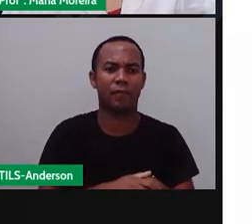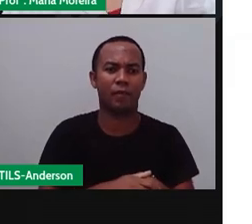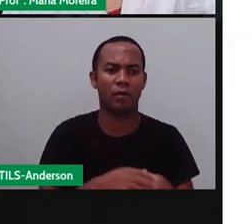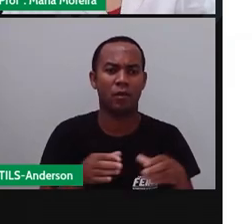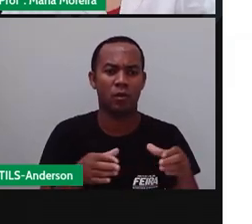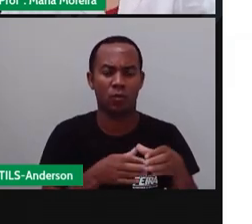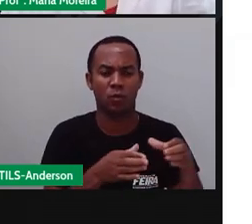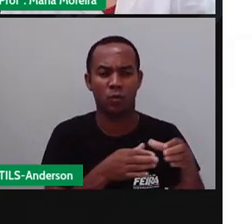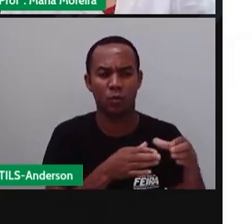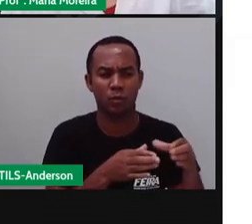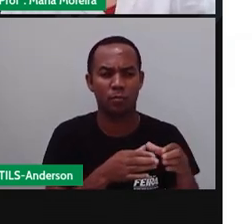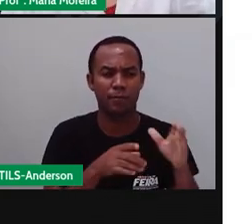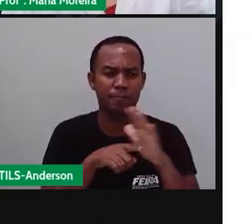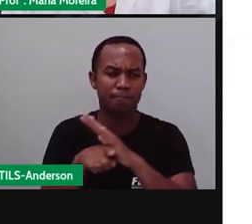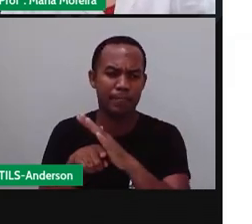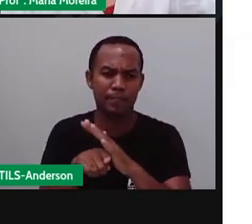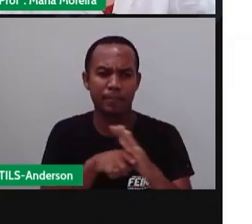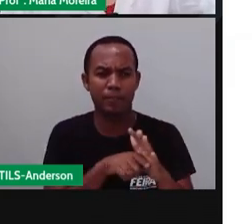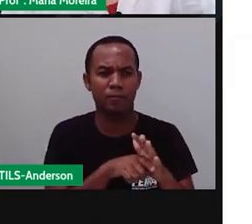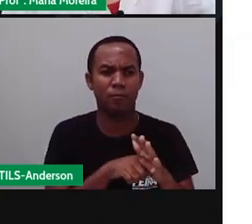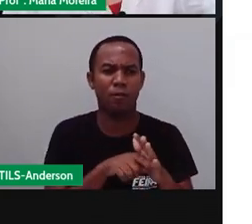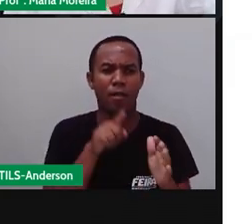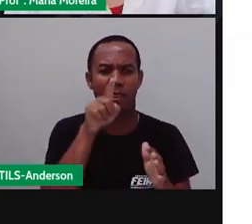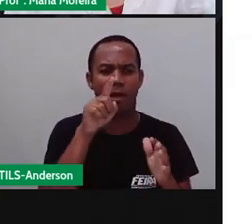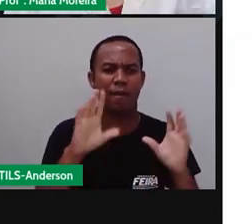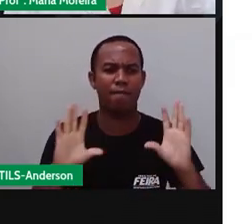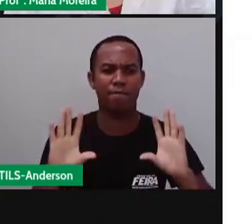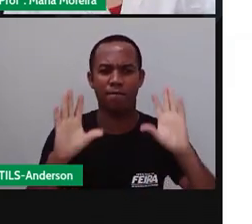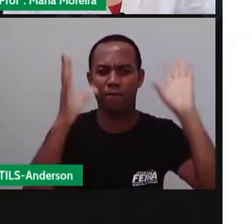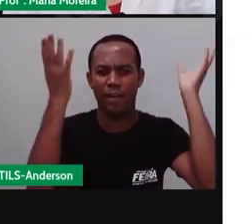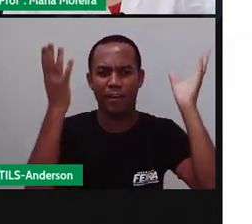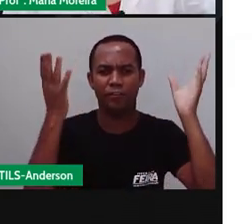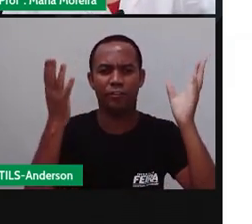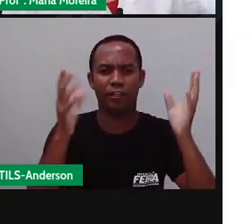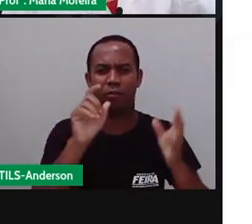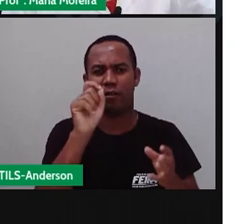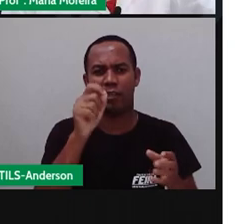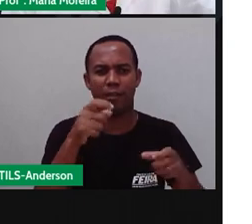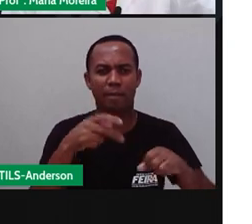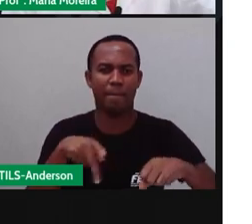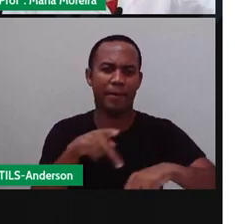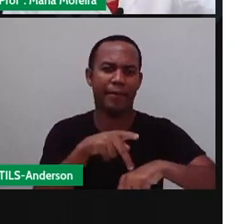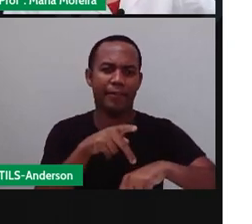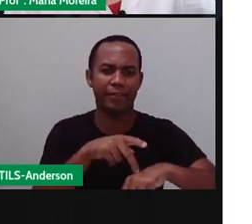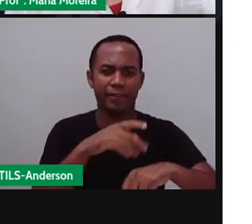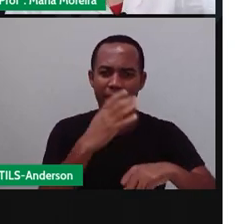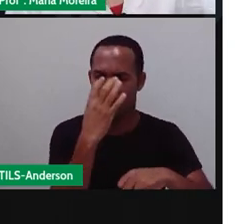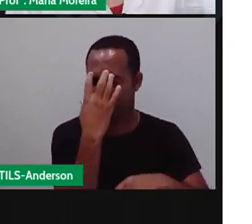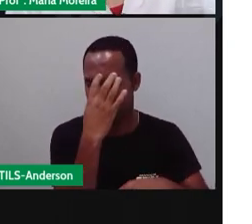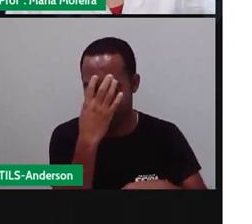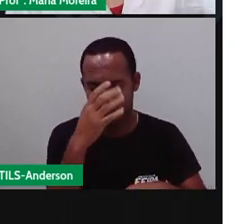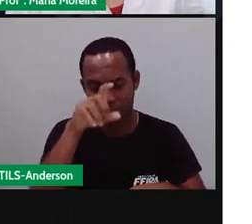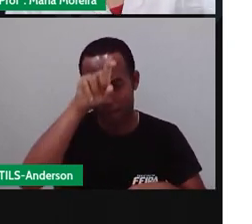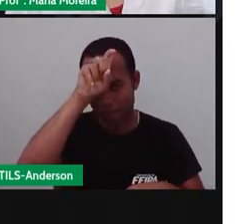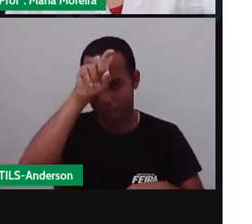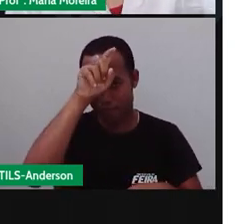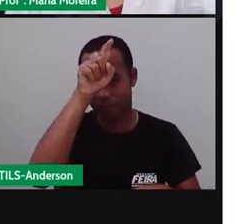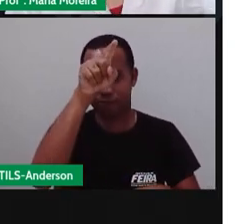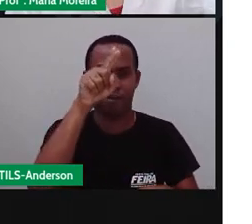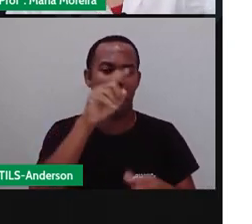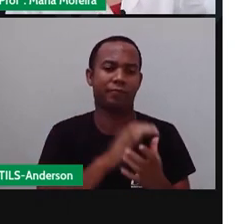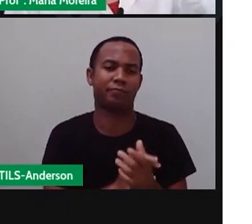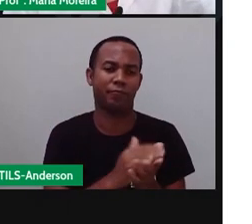sim, que o carnaval se originou nessas festas aí. De início da primavera, a estação das flores,